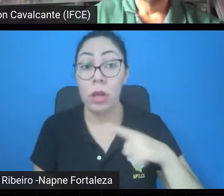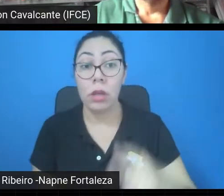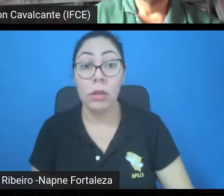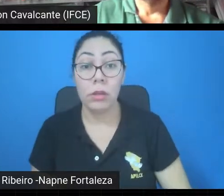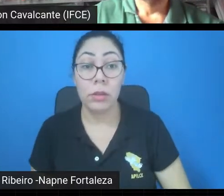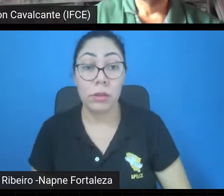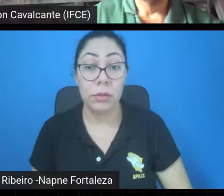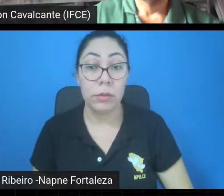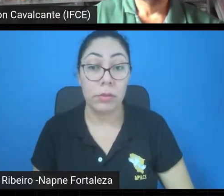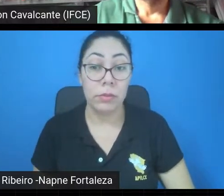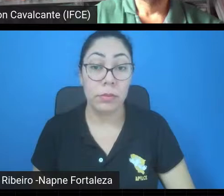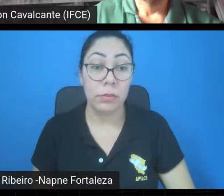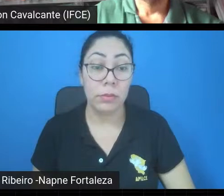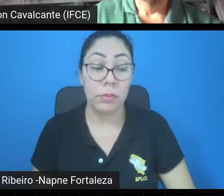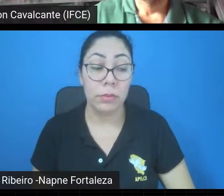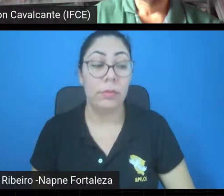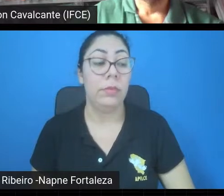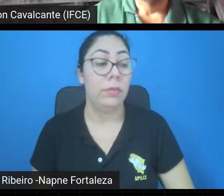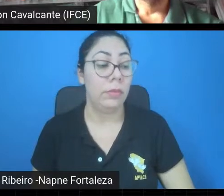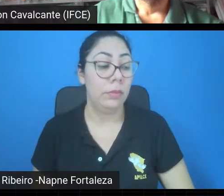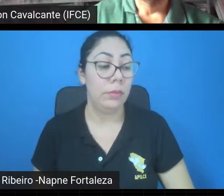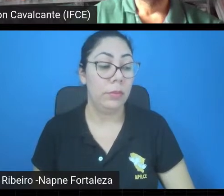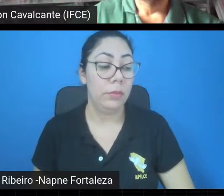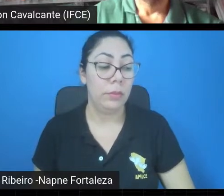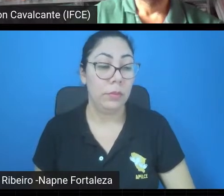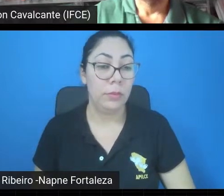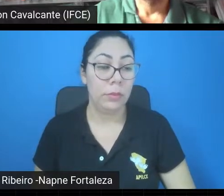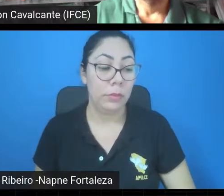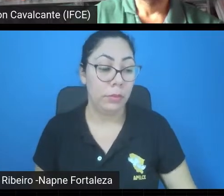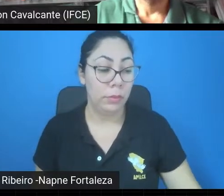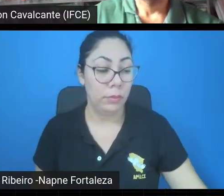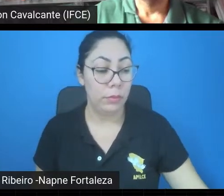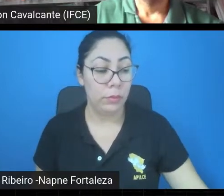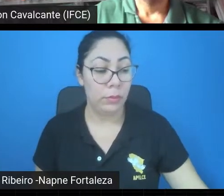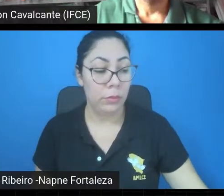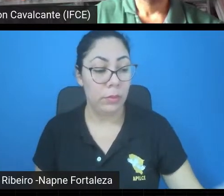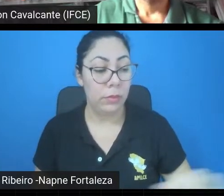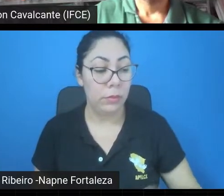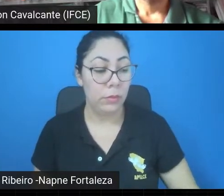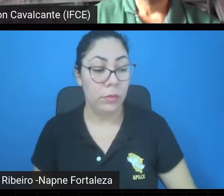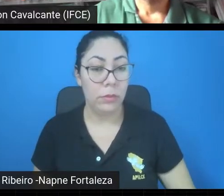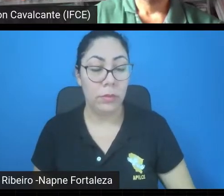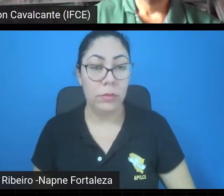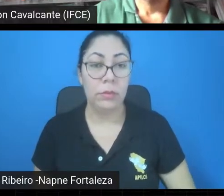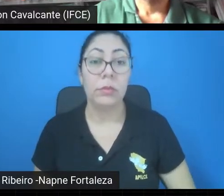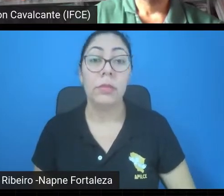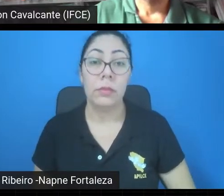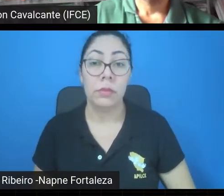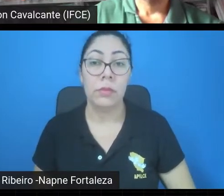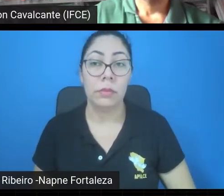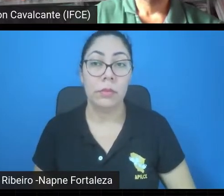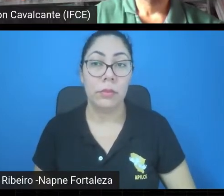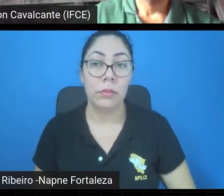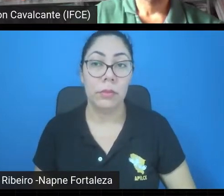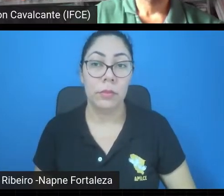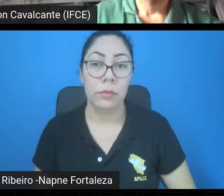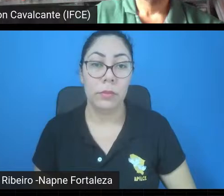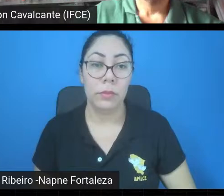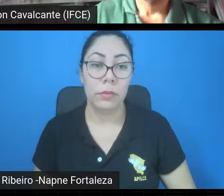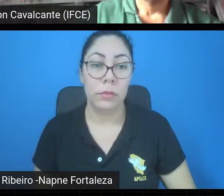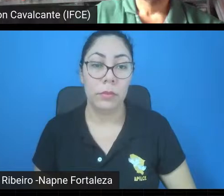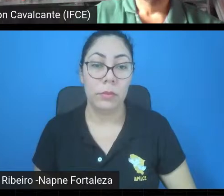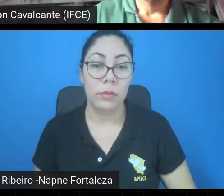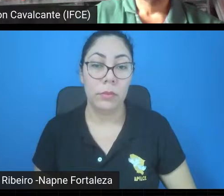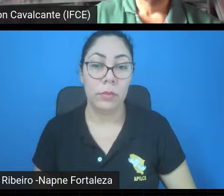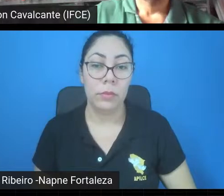falei que 3. 3. 3. 3. Tá certo. 3. 3. 4.